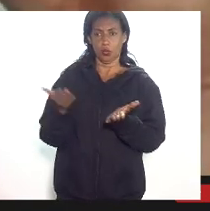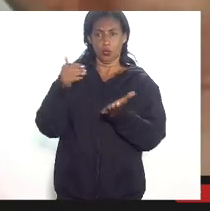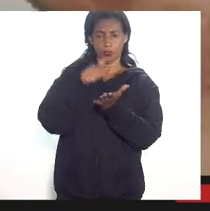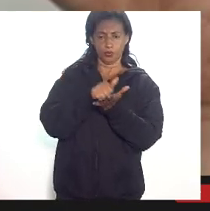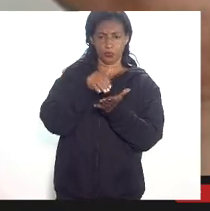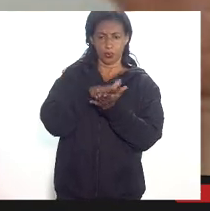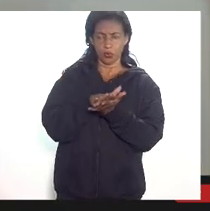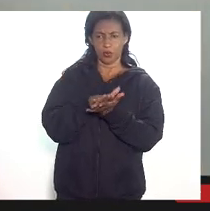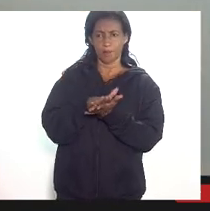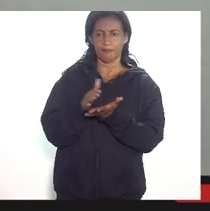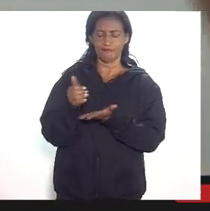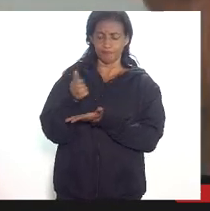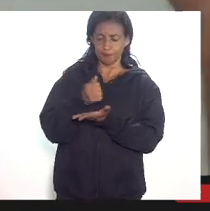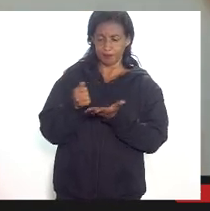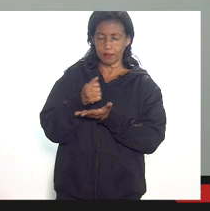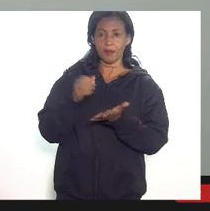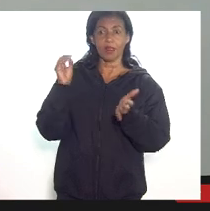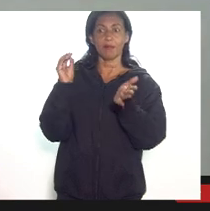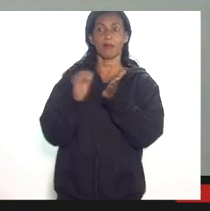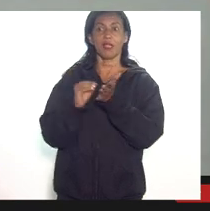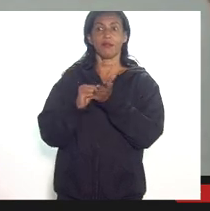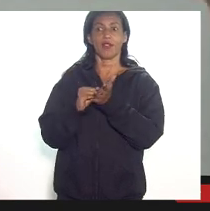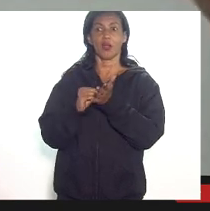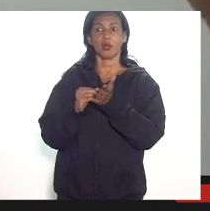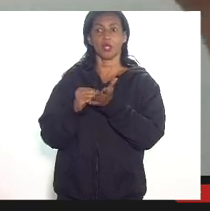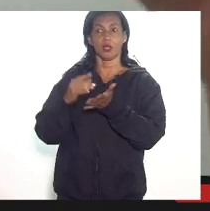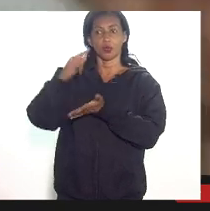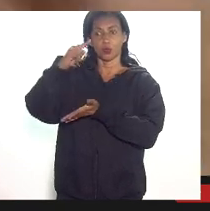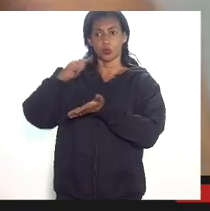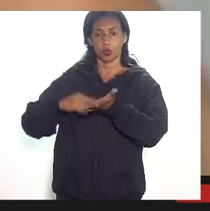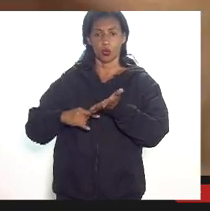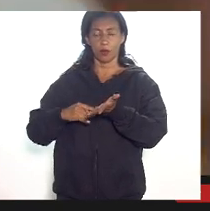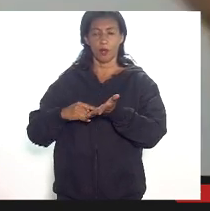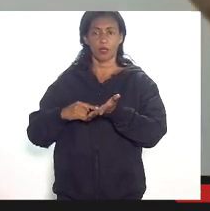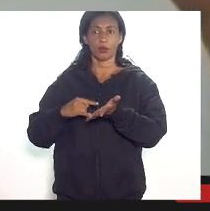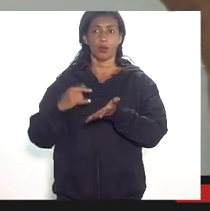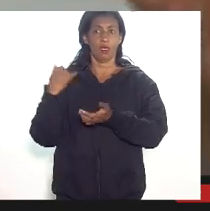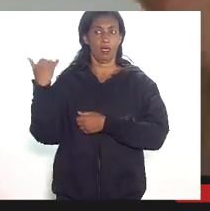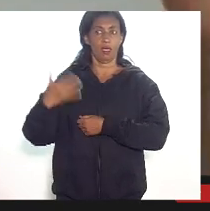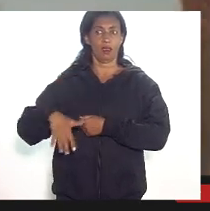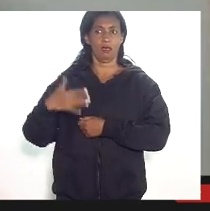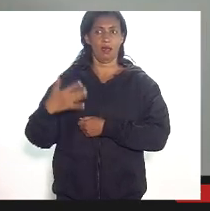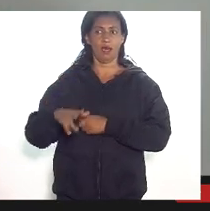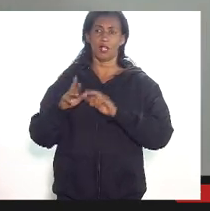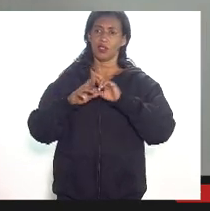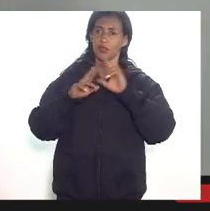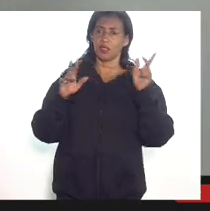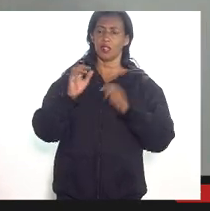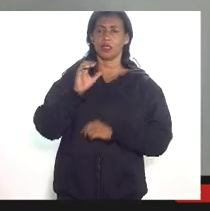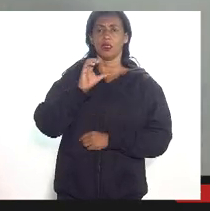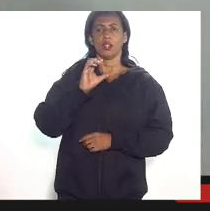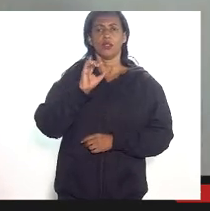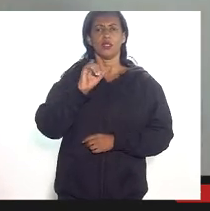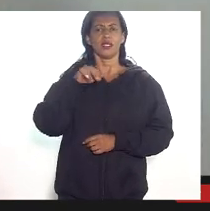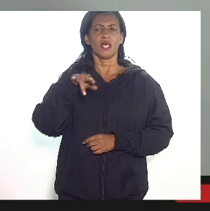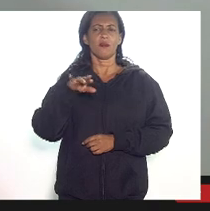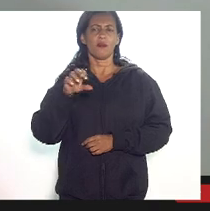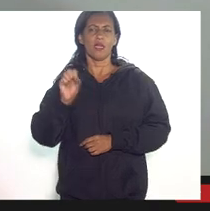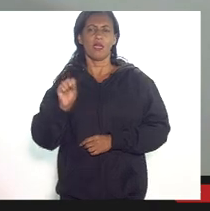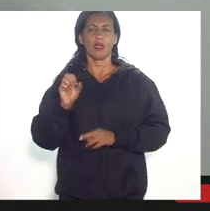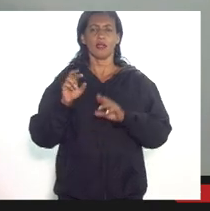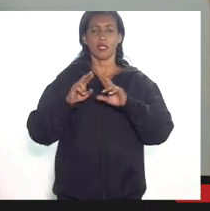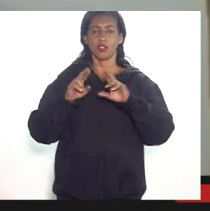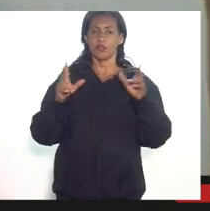acessória basicamente por não cumprimento é basicamente 10 mil UFIR e diferentemente do que acontece no ICMS não há escalonamento dos não atendimentos então assim